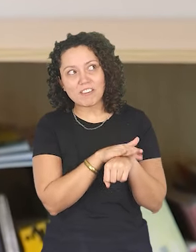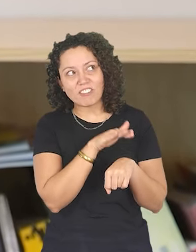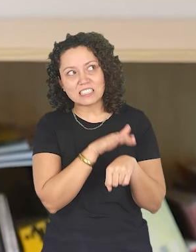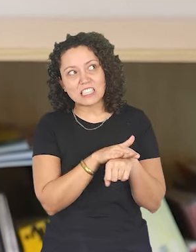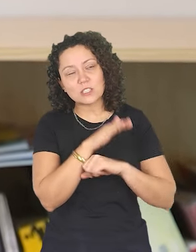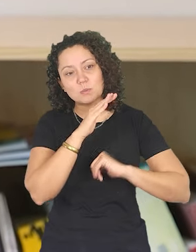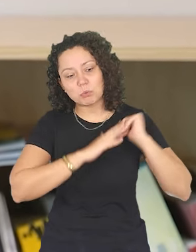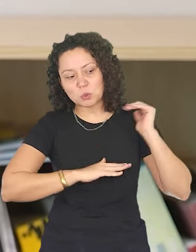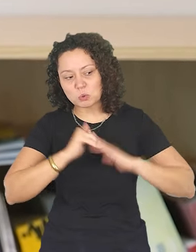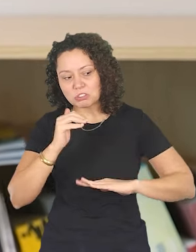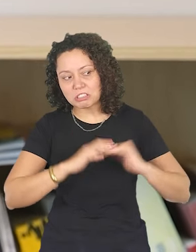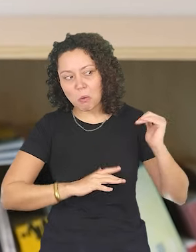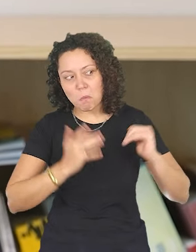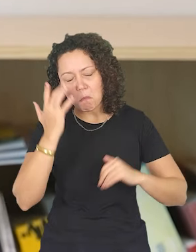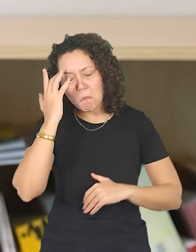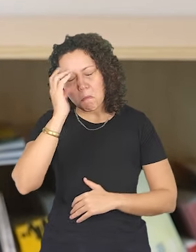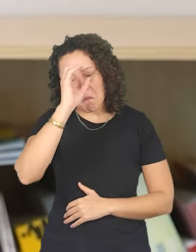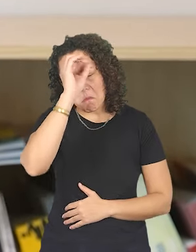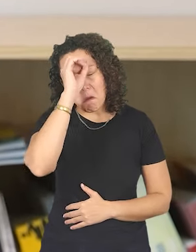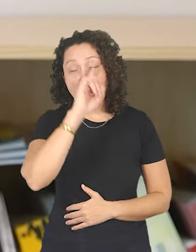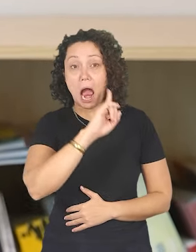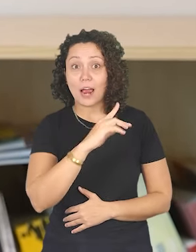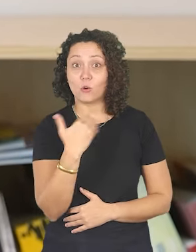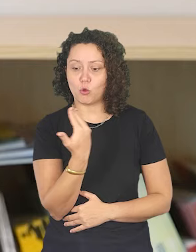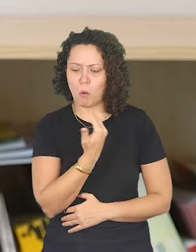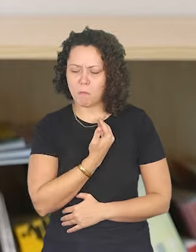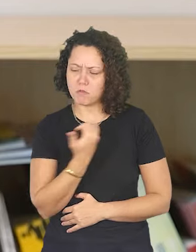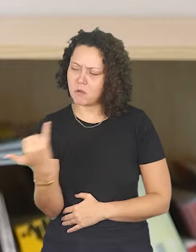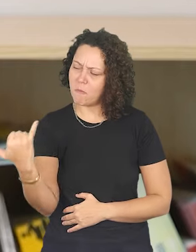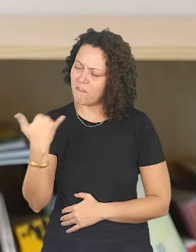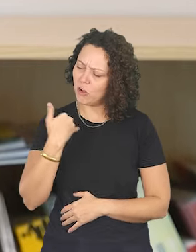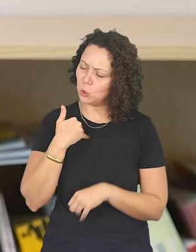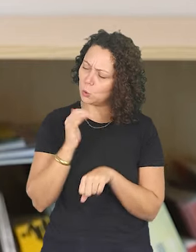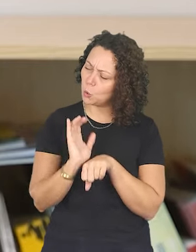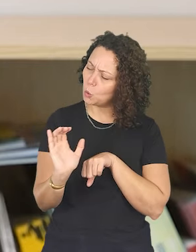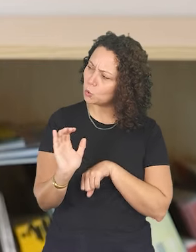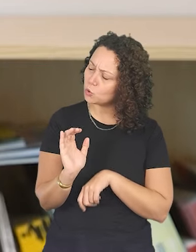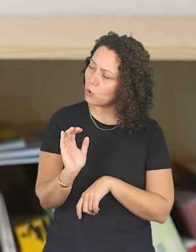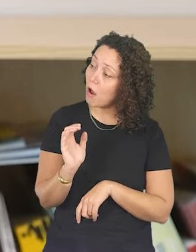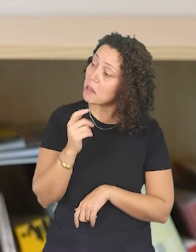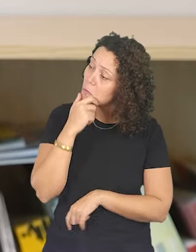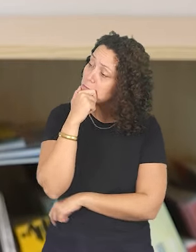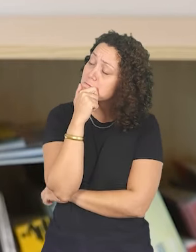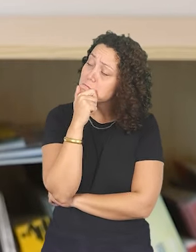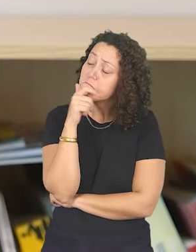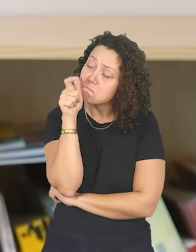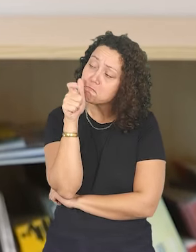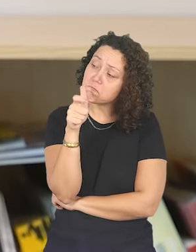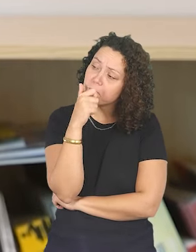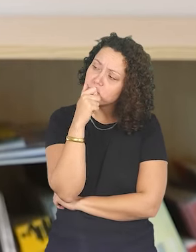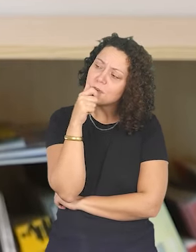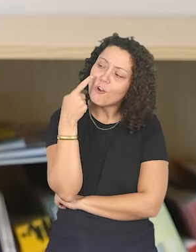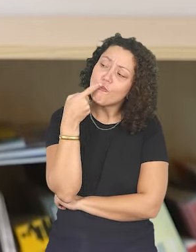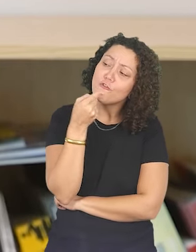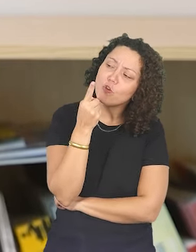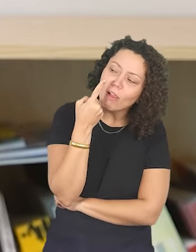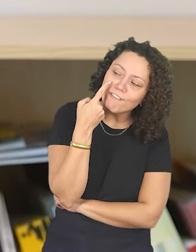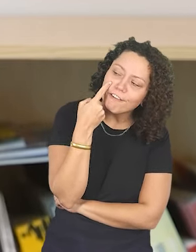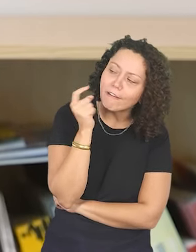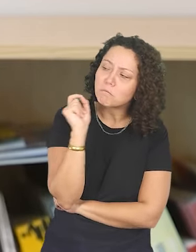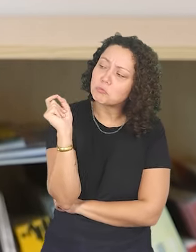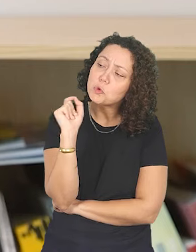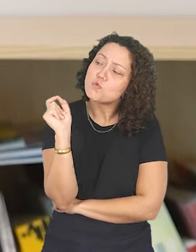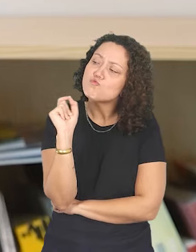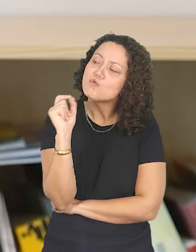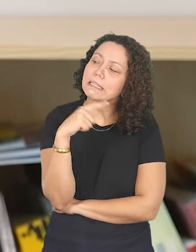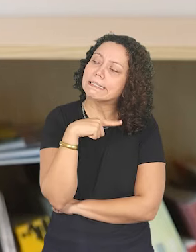ofício de produção. E quando essa minha amiga comentou desse curso, eu falei, nossa, me parece muito interessante. Vou lá